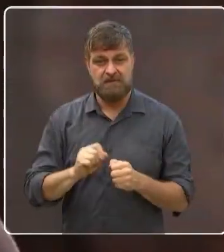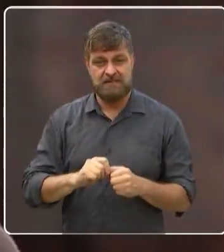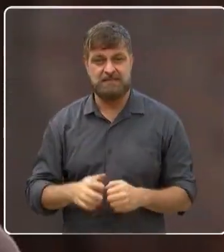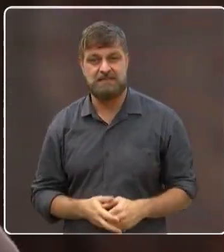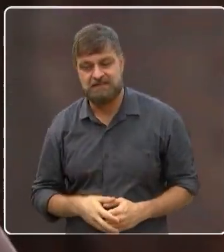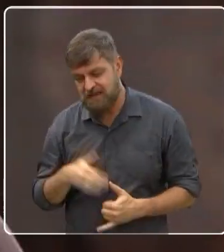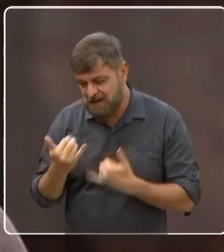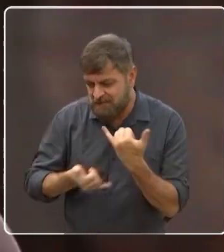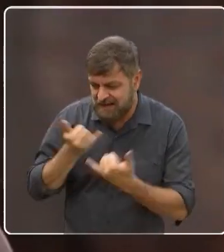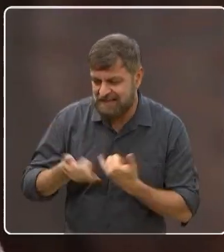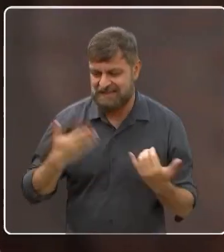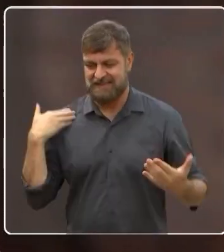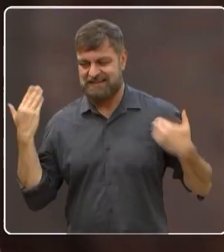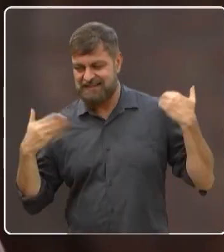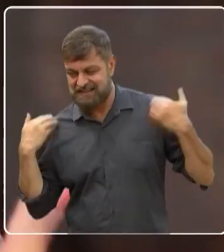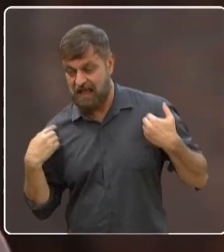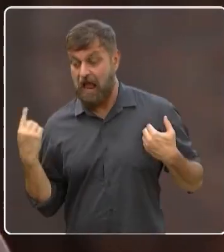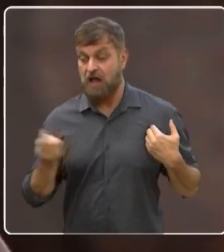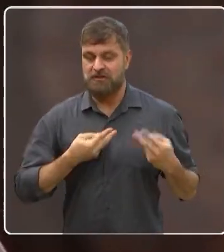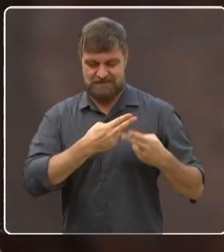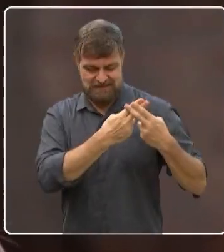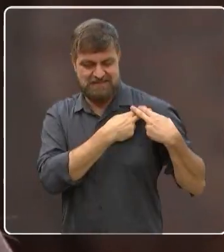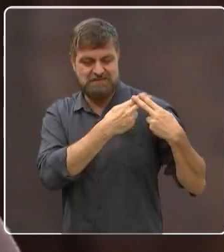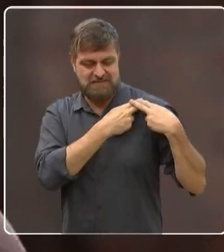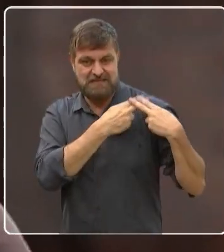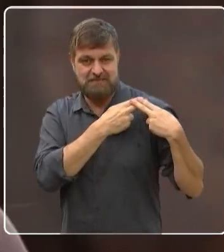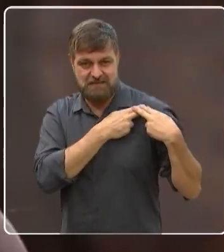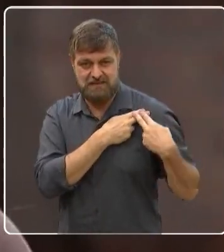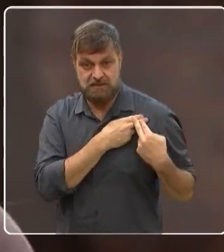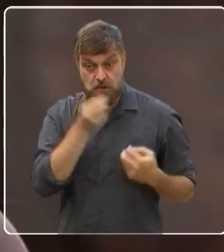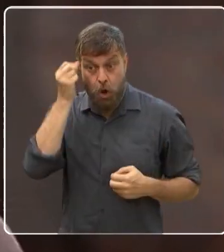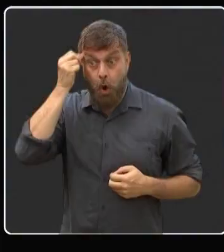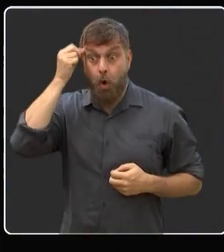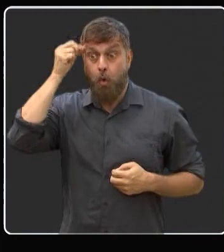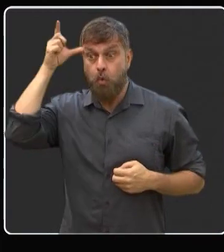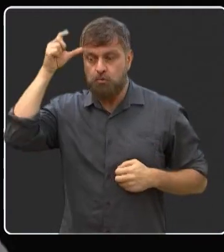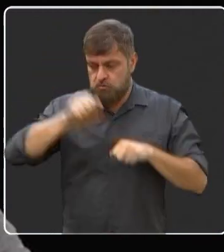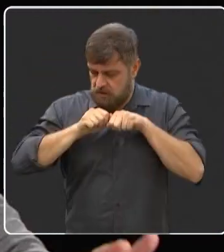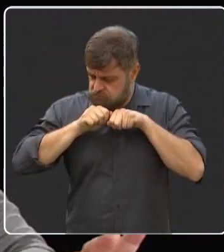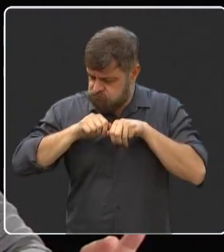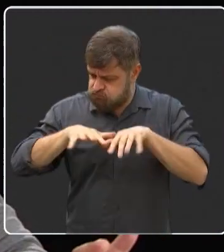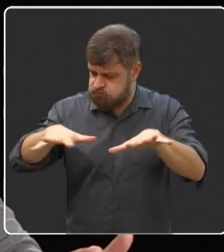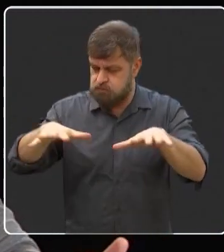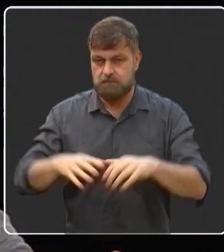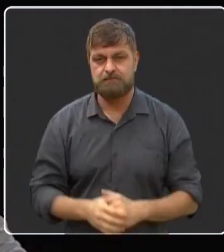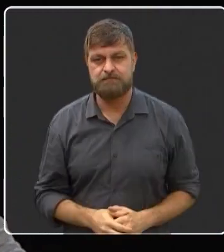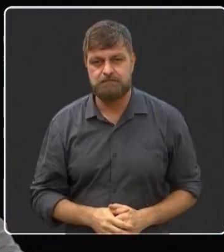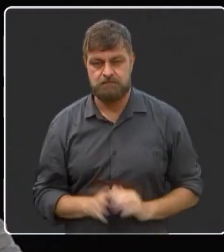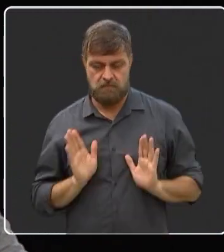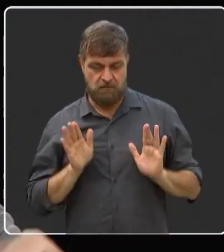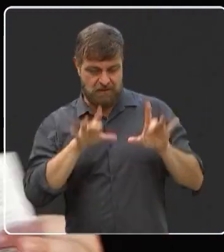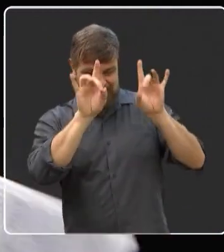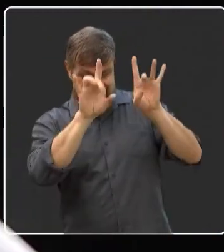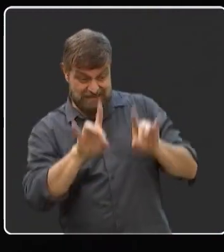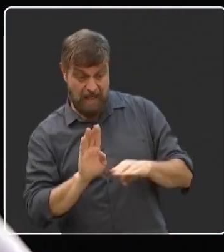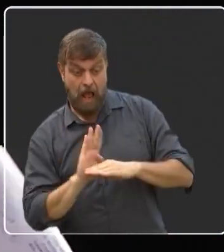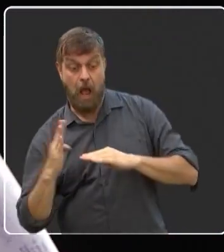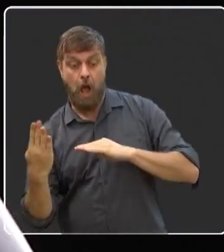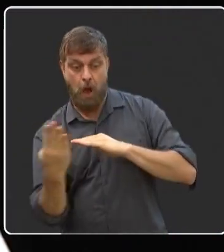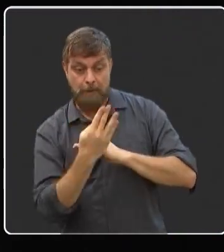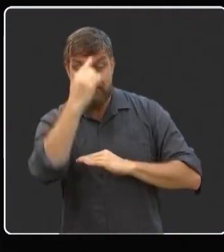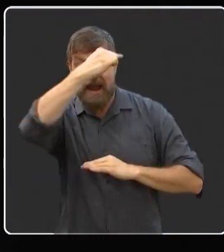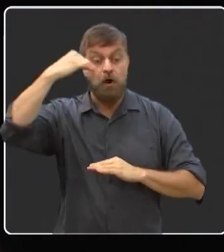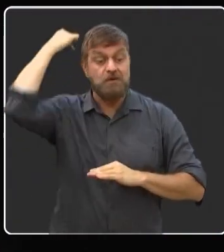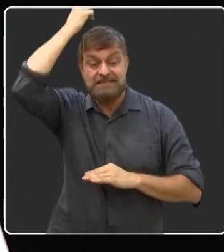divertimento. Porque essa é a nossa missão, né? Levar divertimento e cultura pras pessoas. Bom, especificamente aqui do bairro,